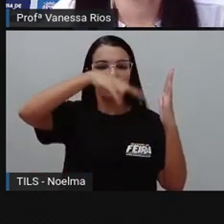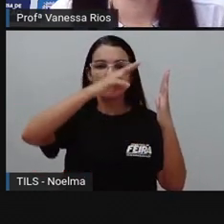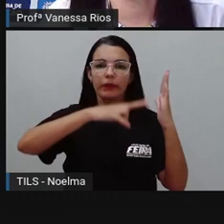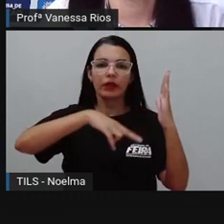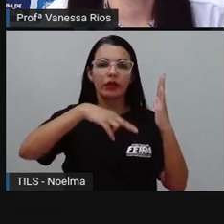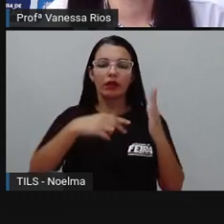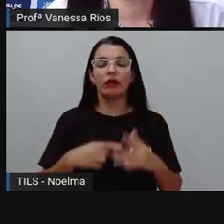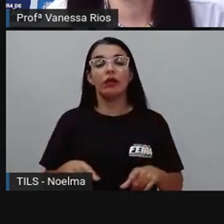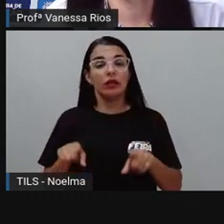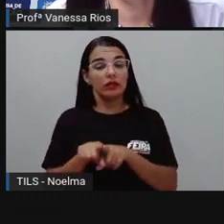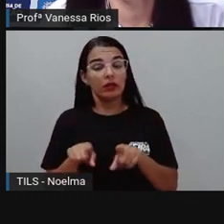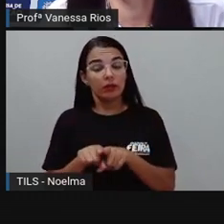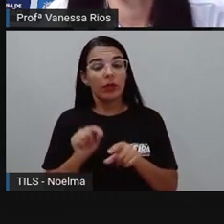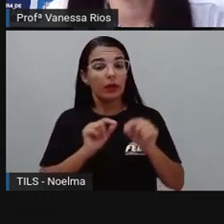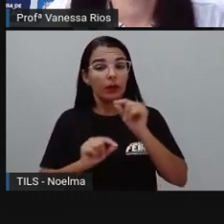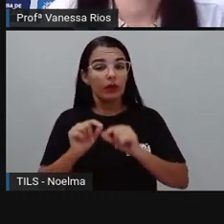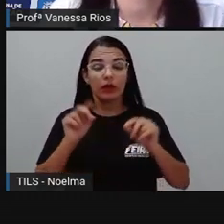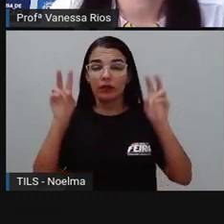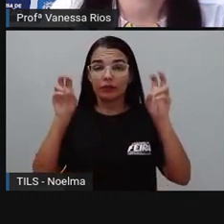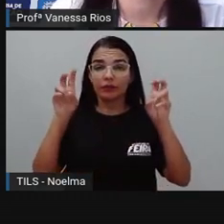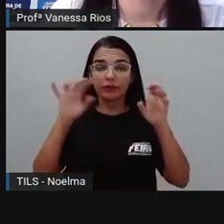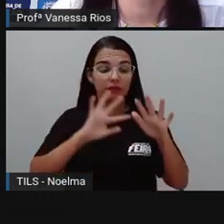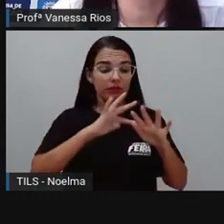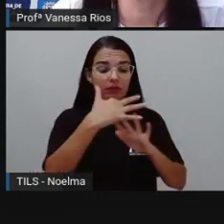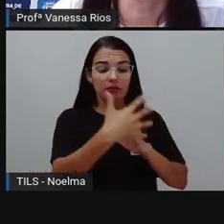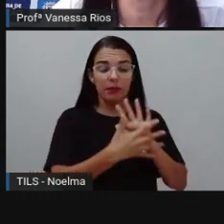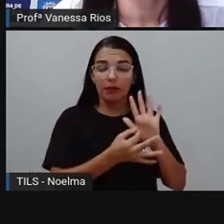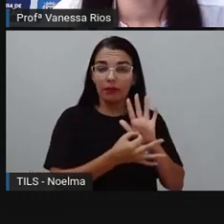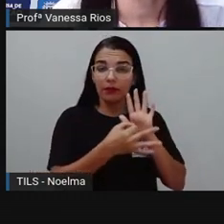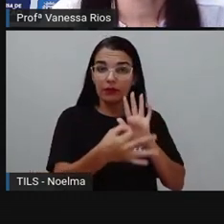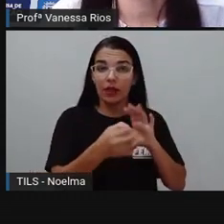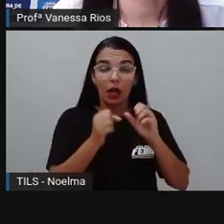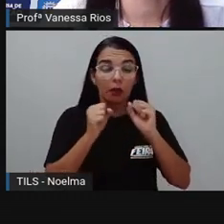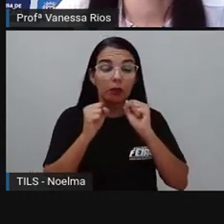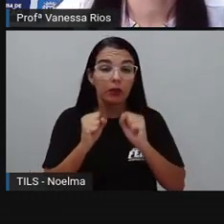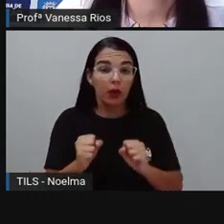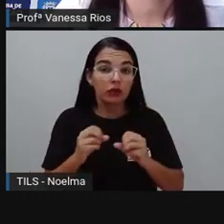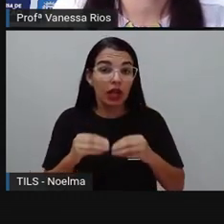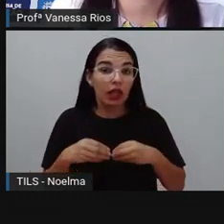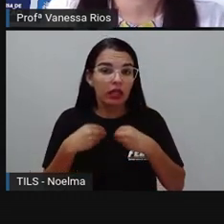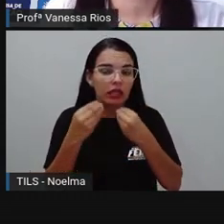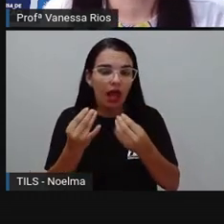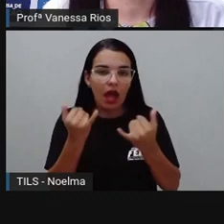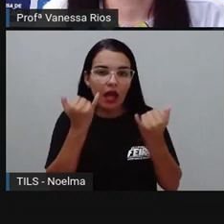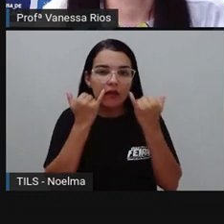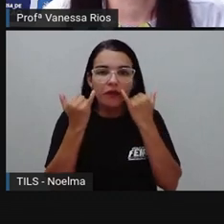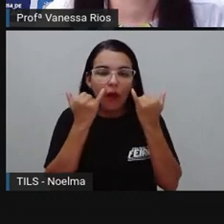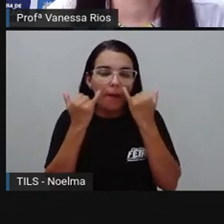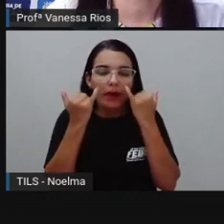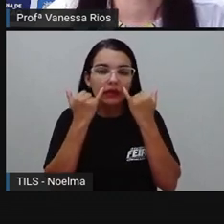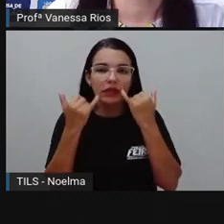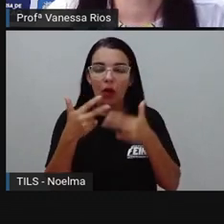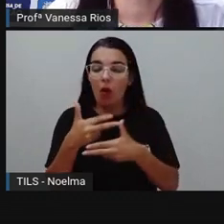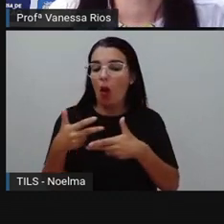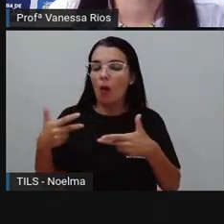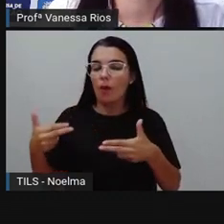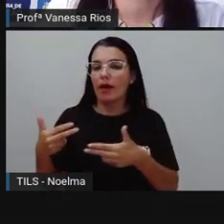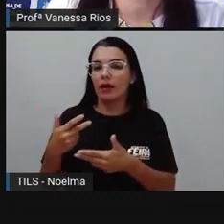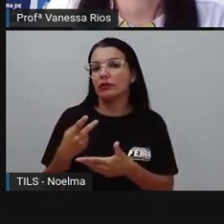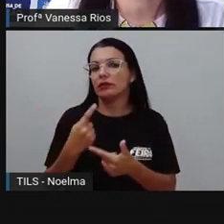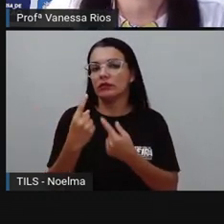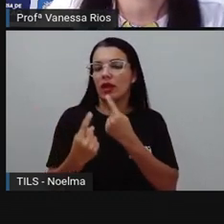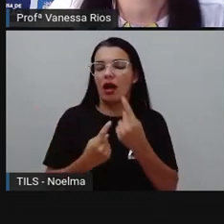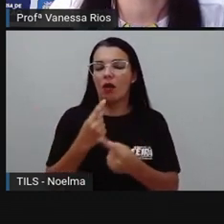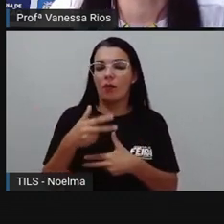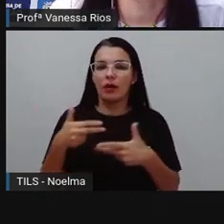ela pode trazer também informações sobre um produto. E quando a gente fala em resenha crítica, a gente está falando de não